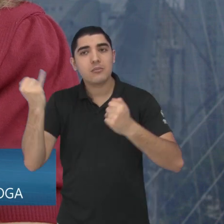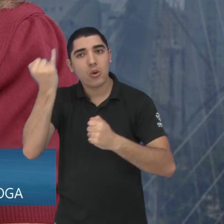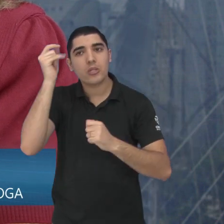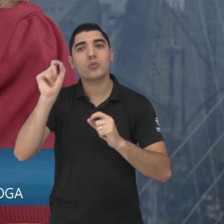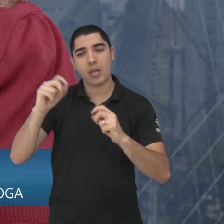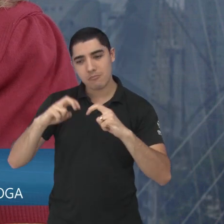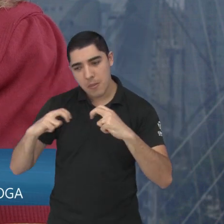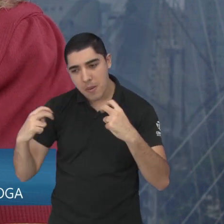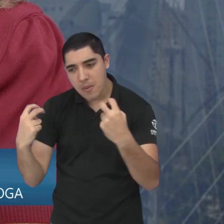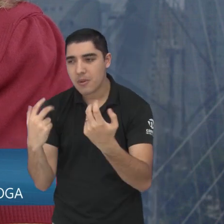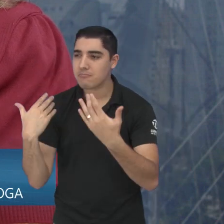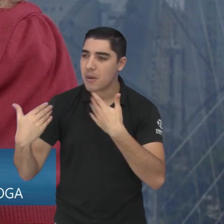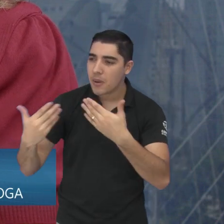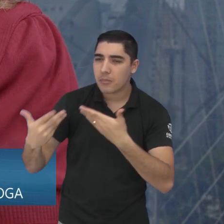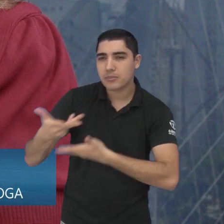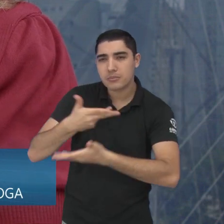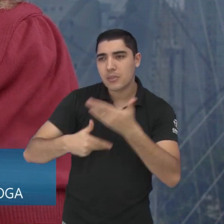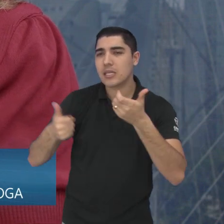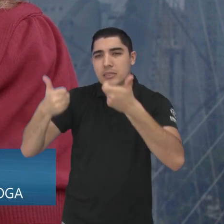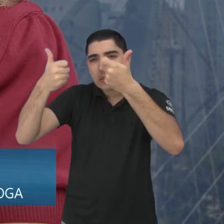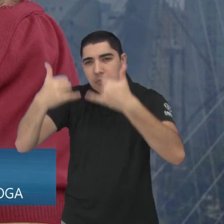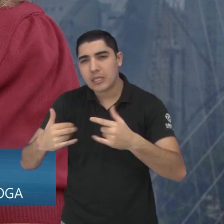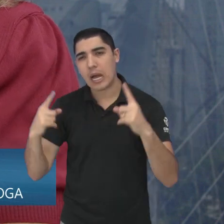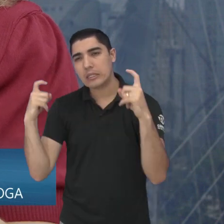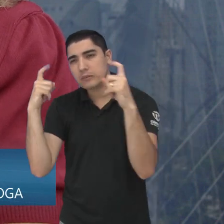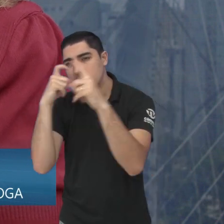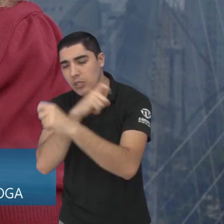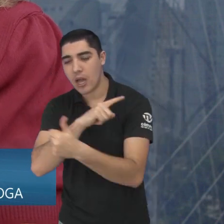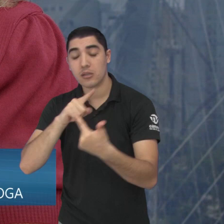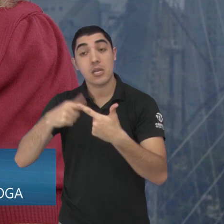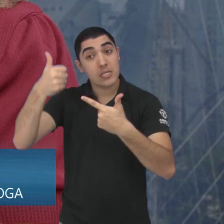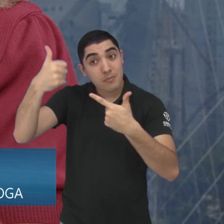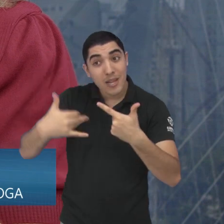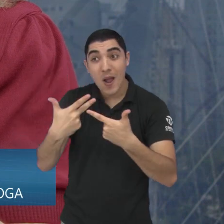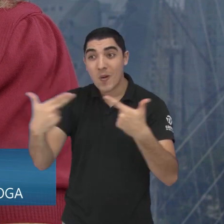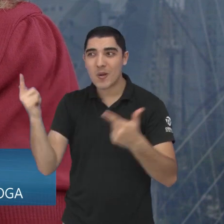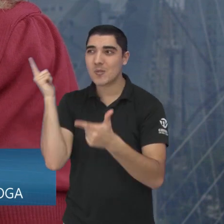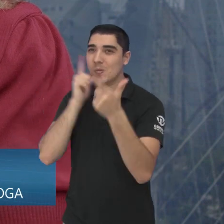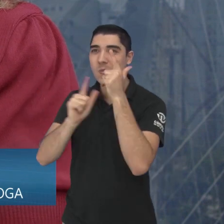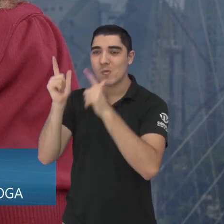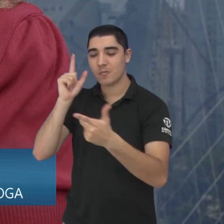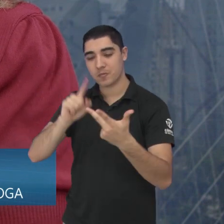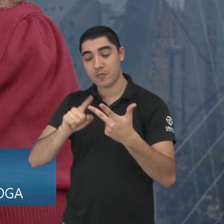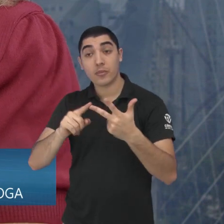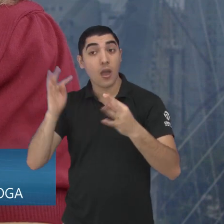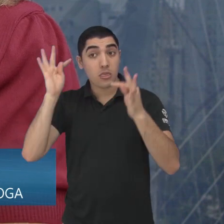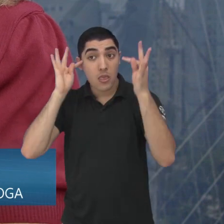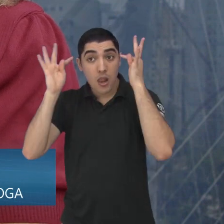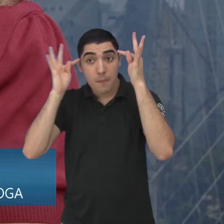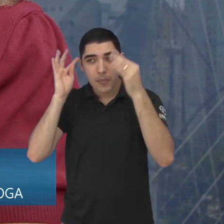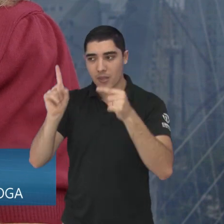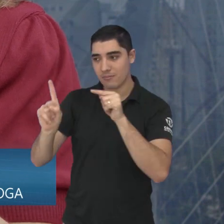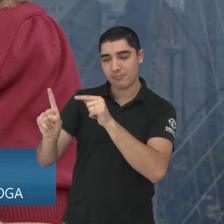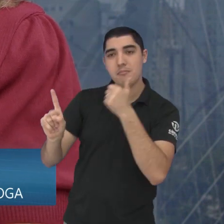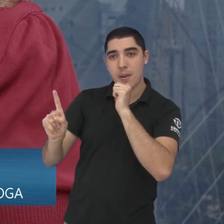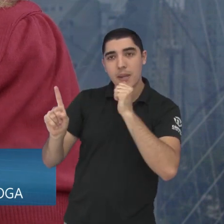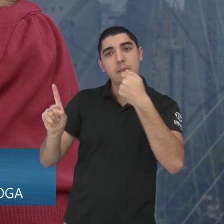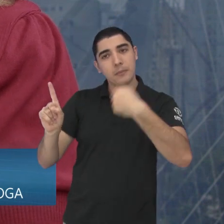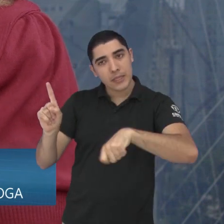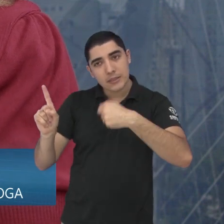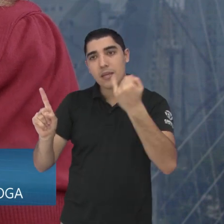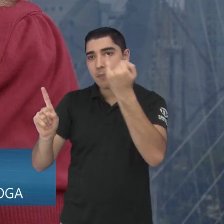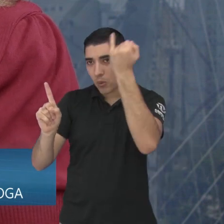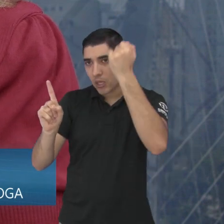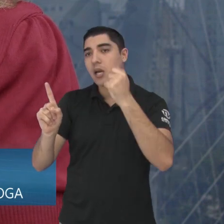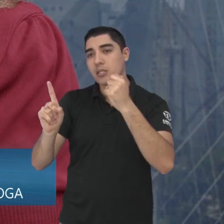Esses encontros, esses momentos de compartilhar as dificuldades, as conquistas, né? A terapia